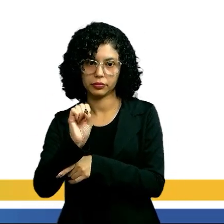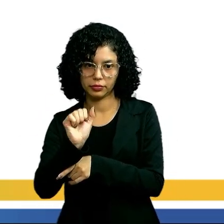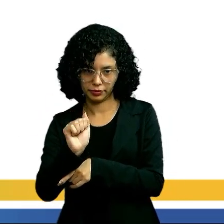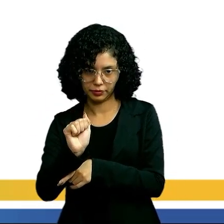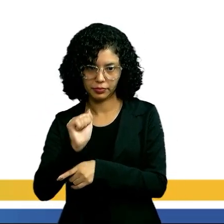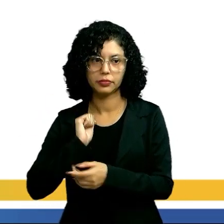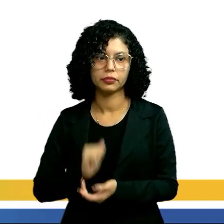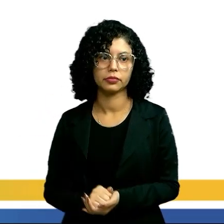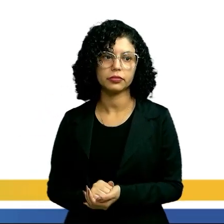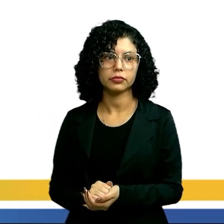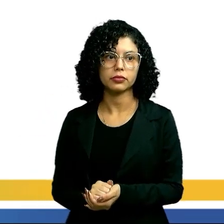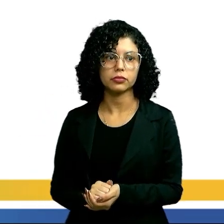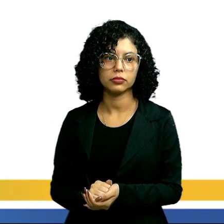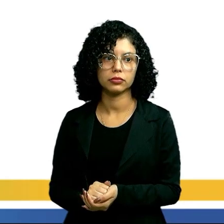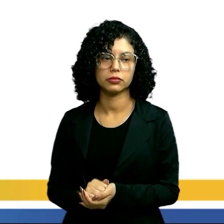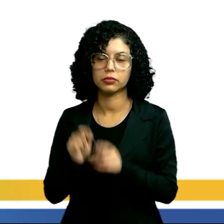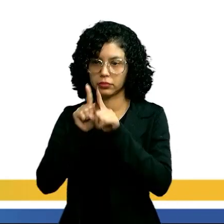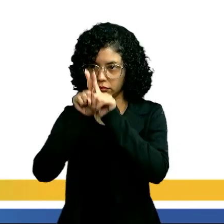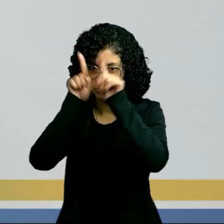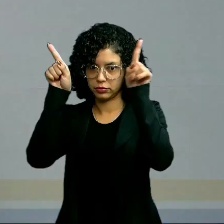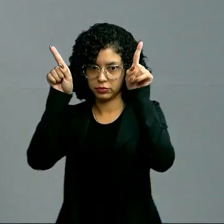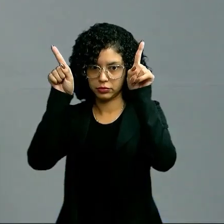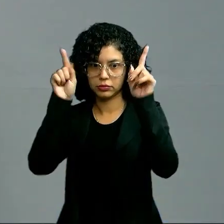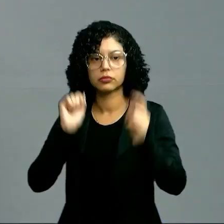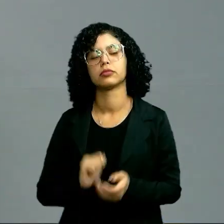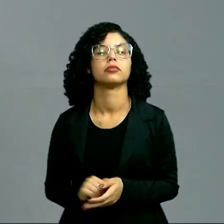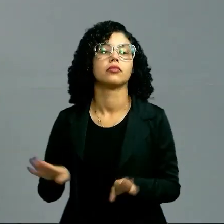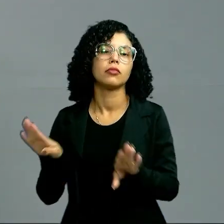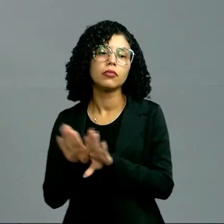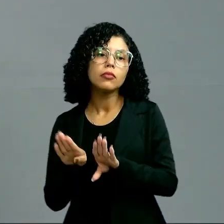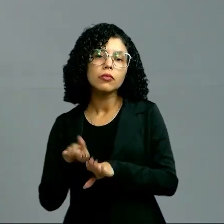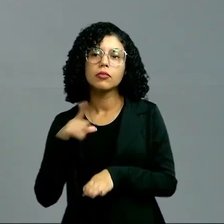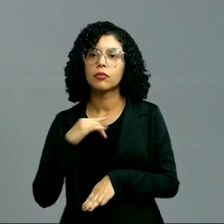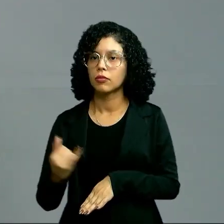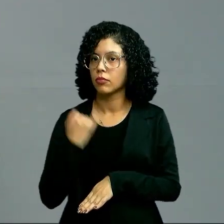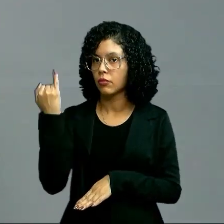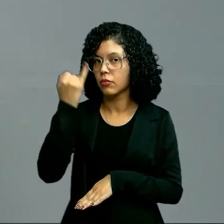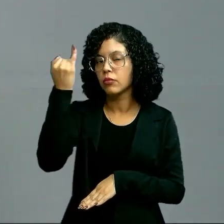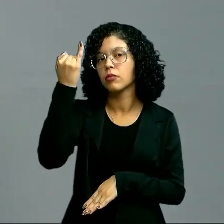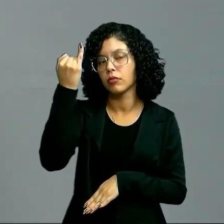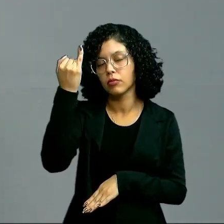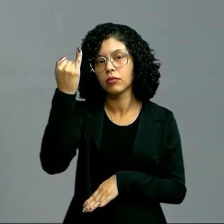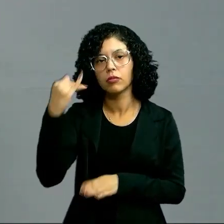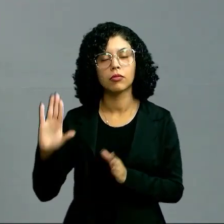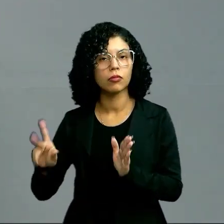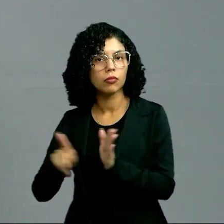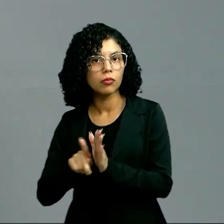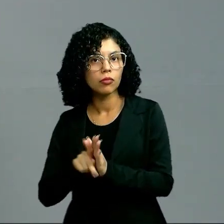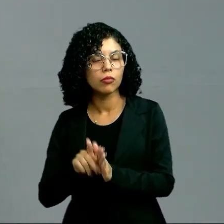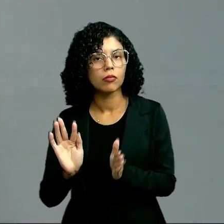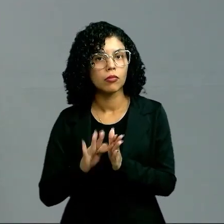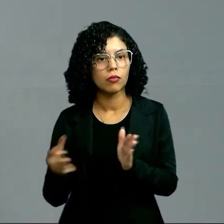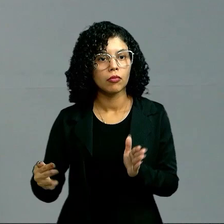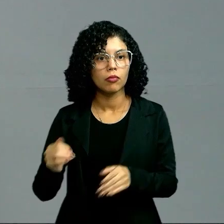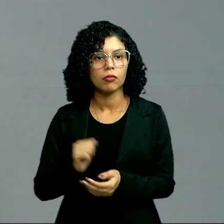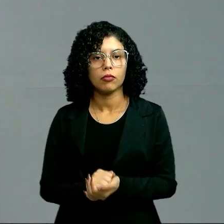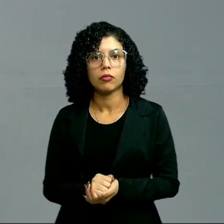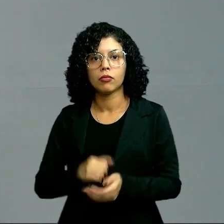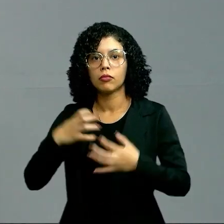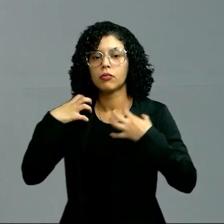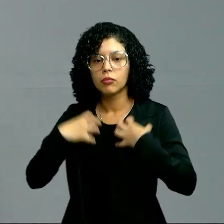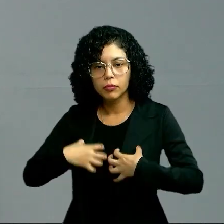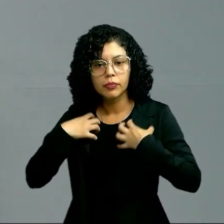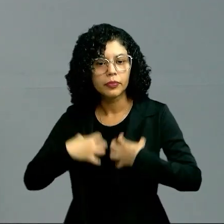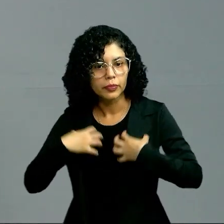animal e até a antena. A antena, pessoal, ela tem uma função muito importante, inclusive ela exerce a função sensorial.